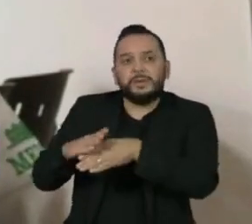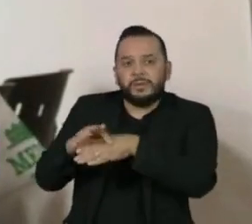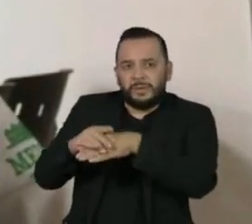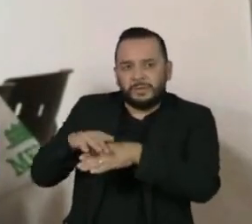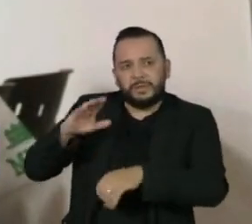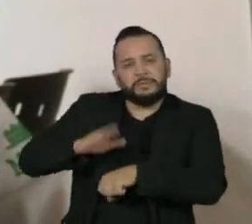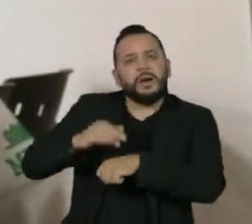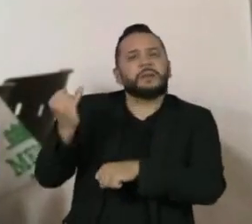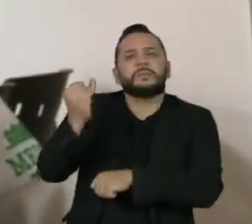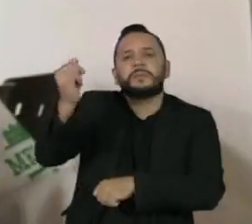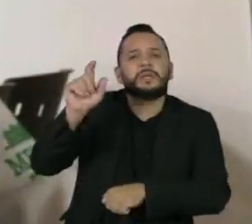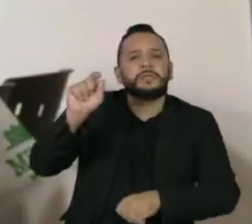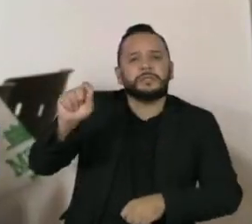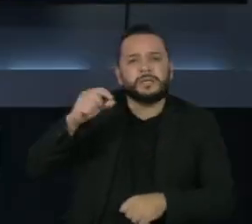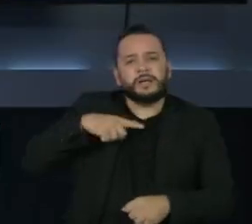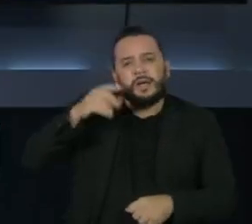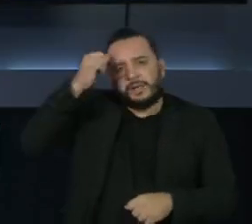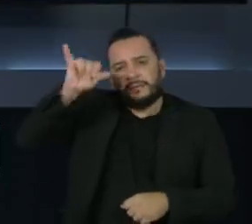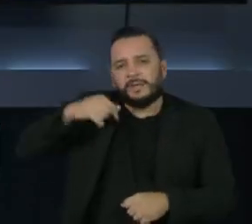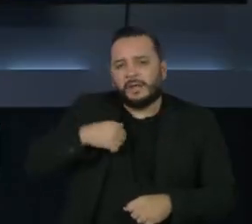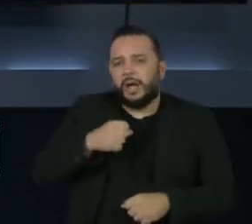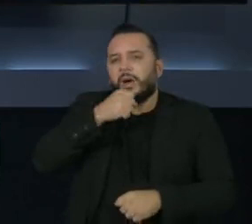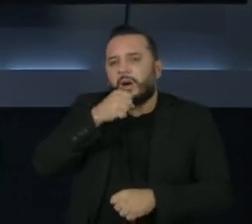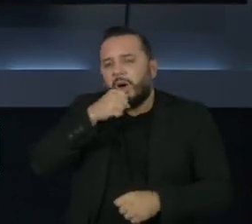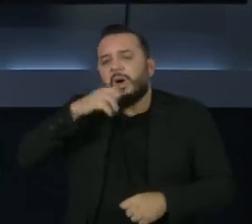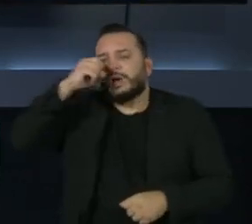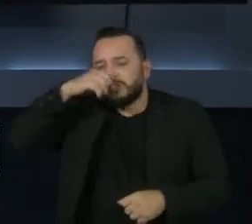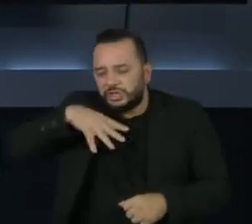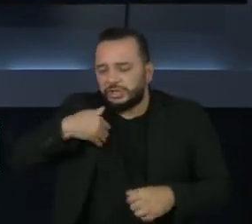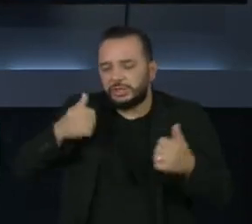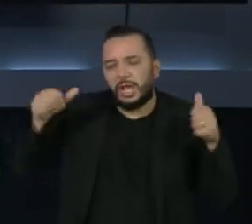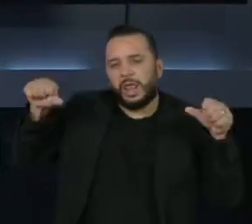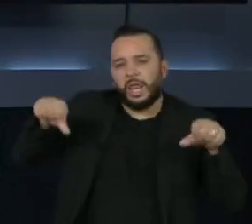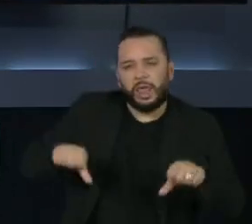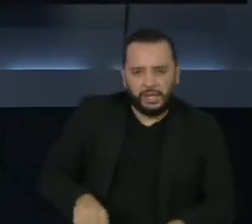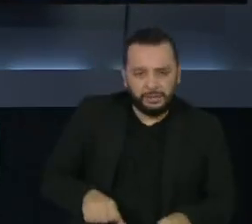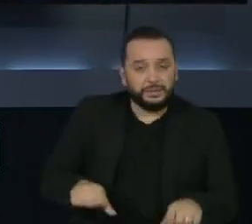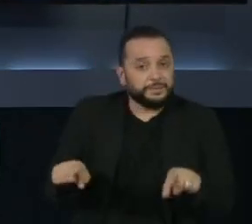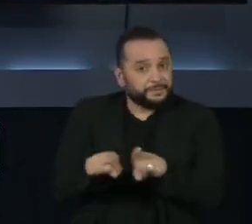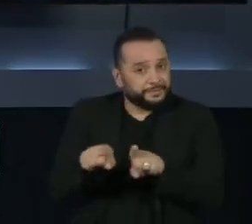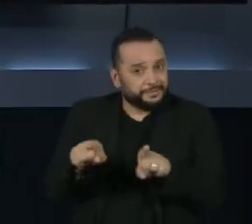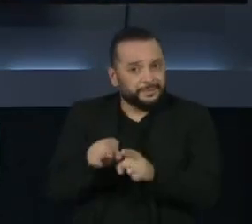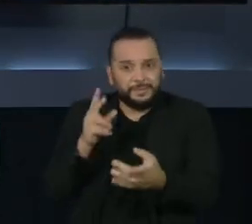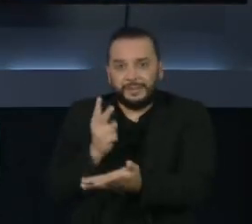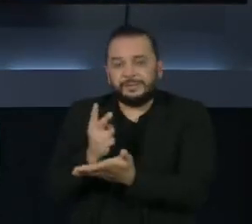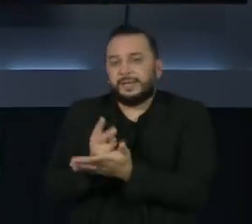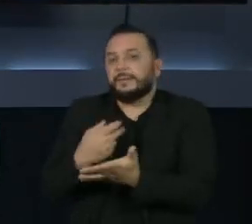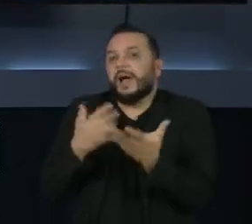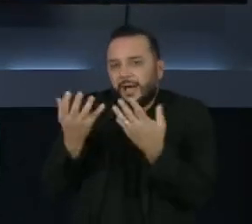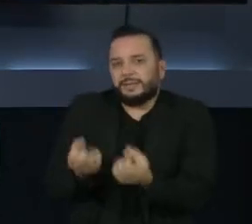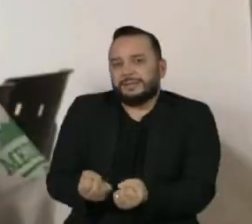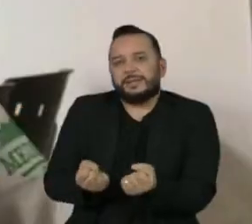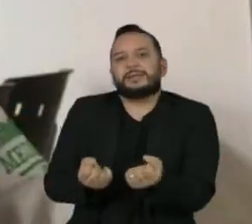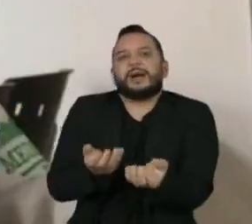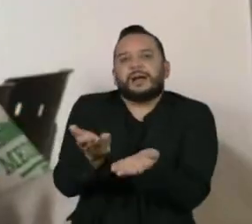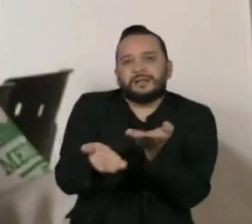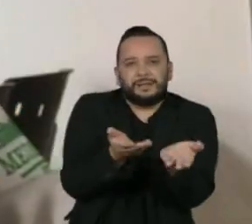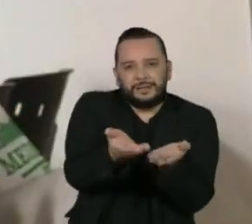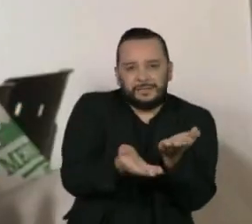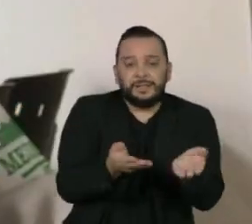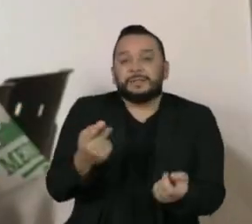importante para prevenir as crises. E adesão ao tratamento, porque às vezes os pacientes acham que